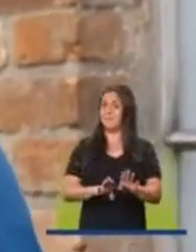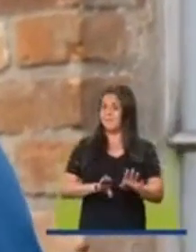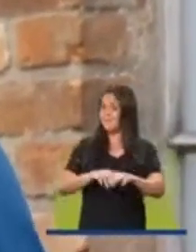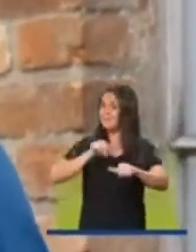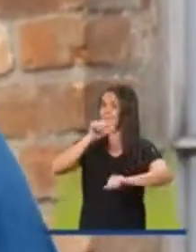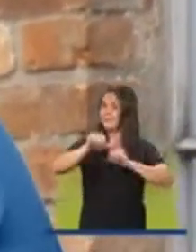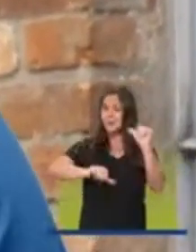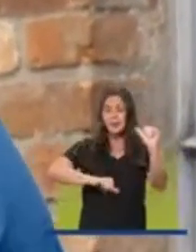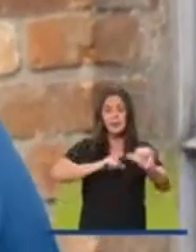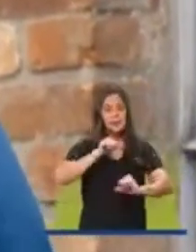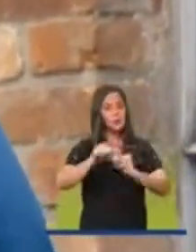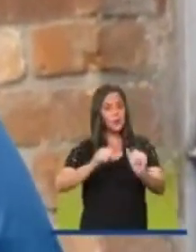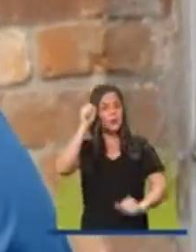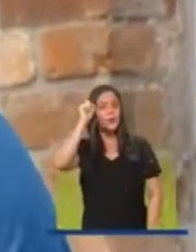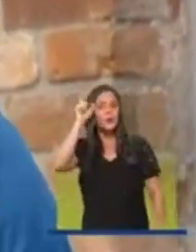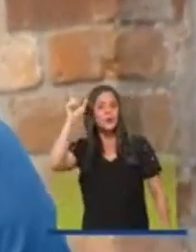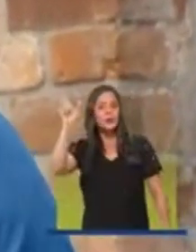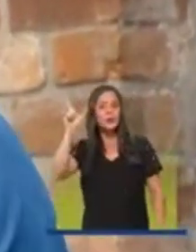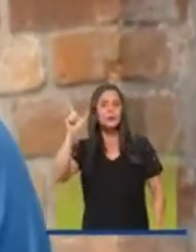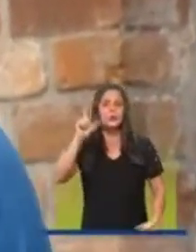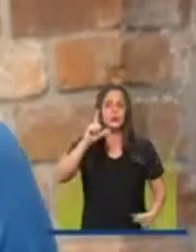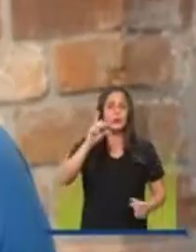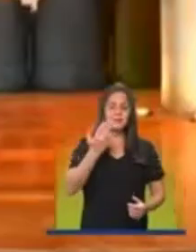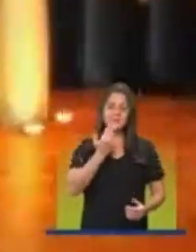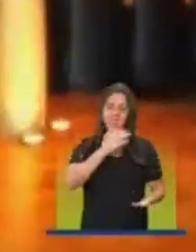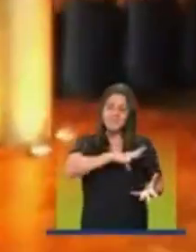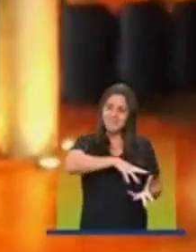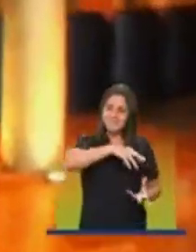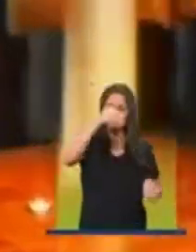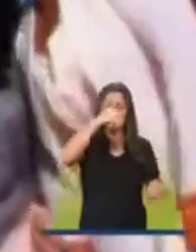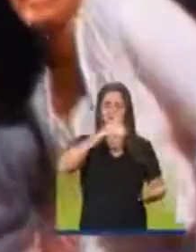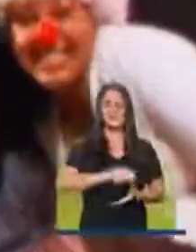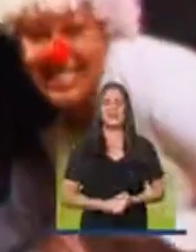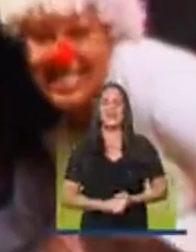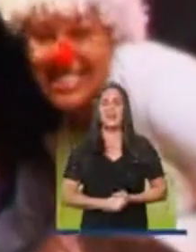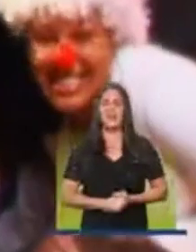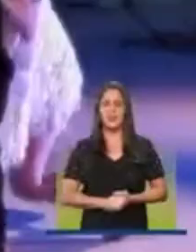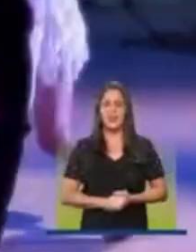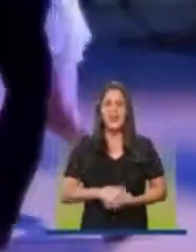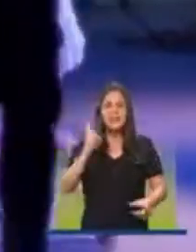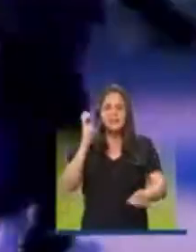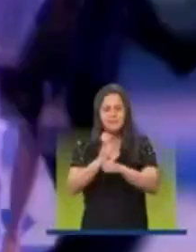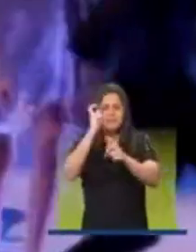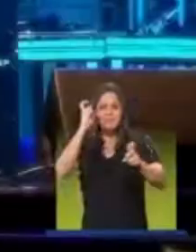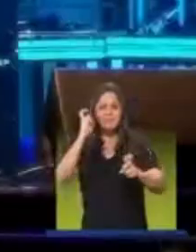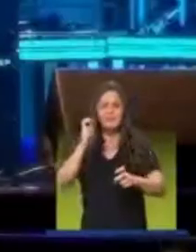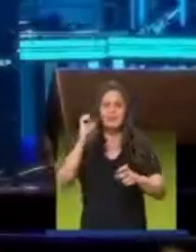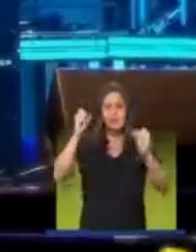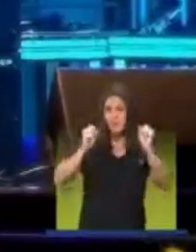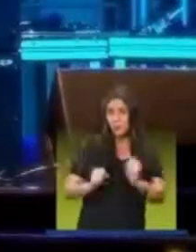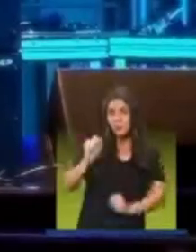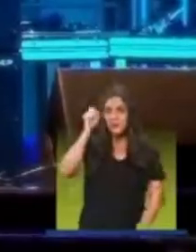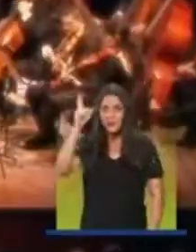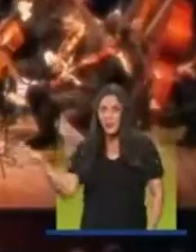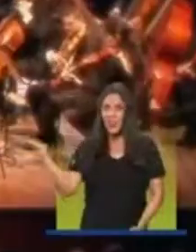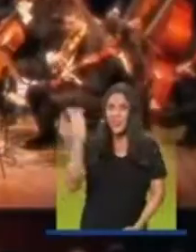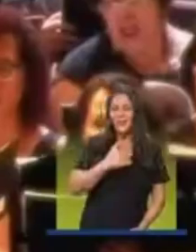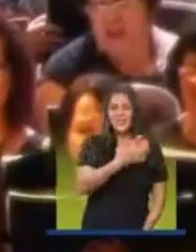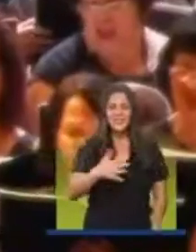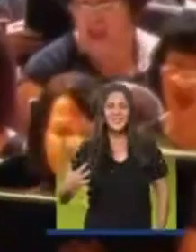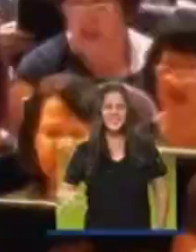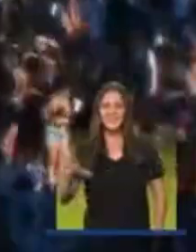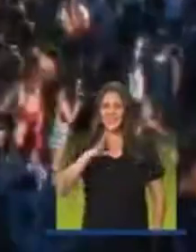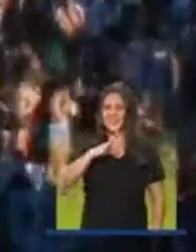transforma. A cultura é o alimento da alma. Quer descobrir o poder da cultura? Vem para Santos,